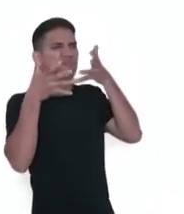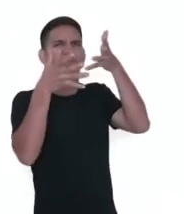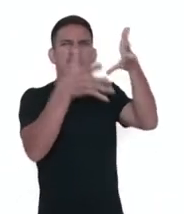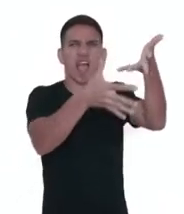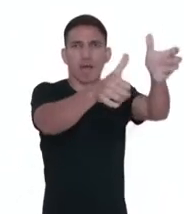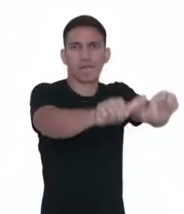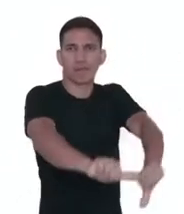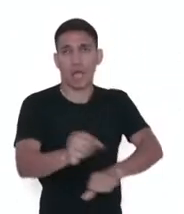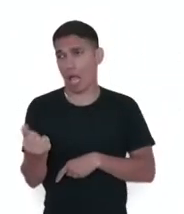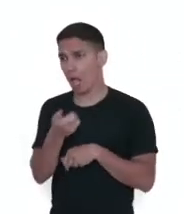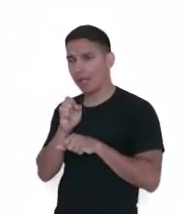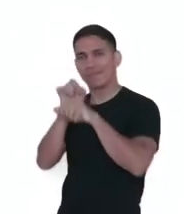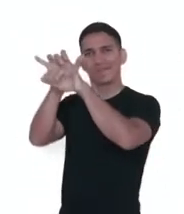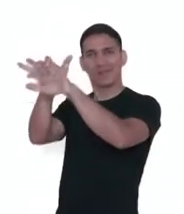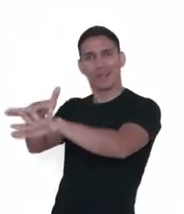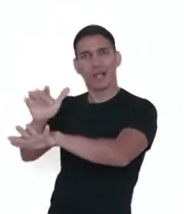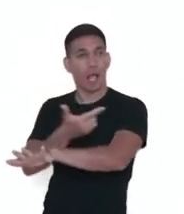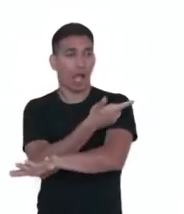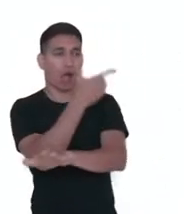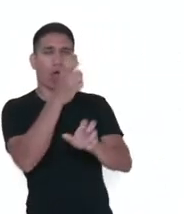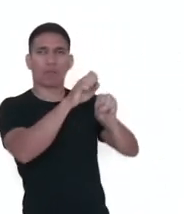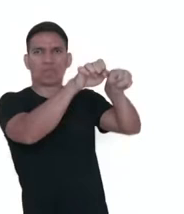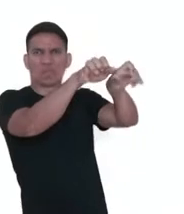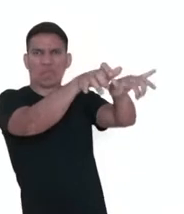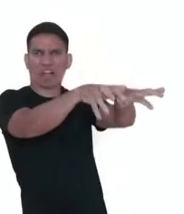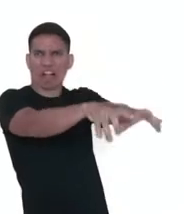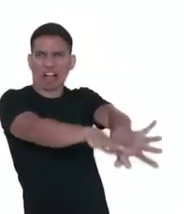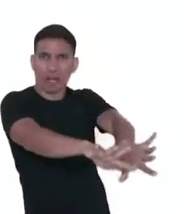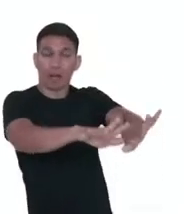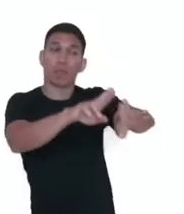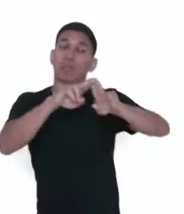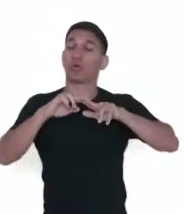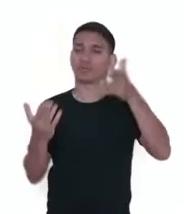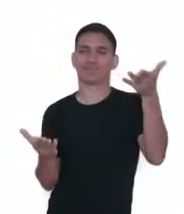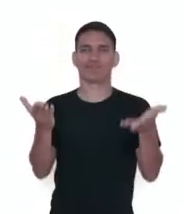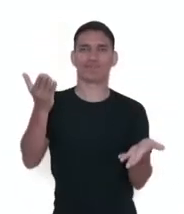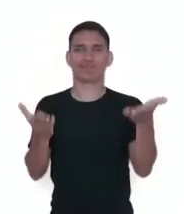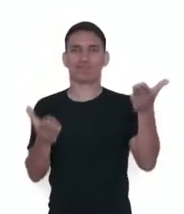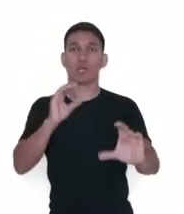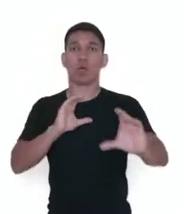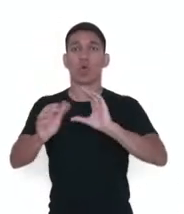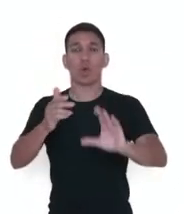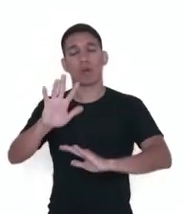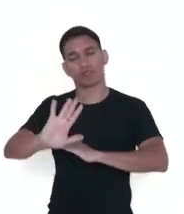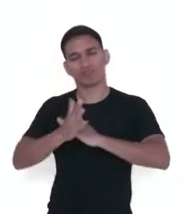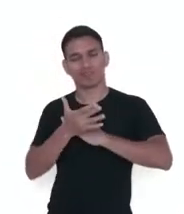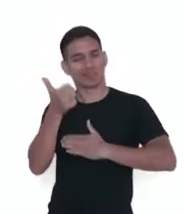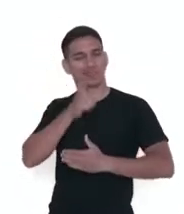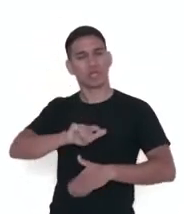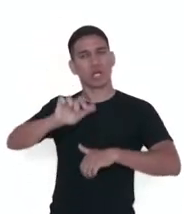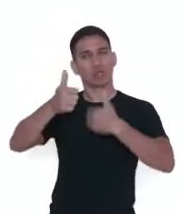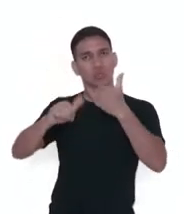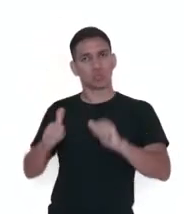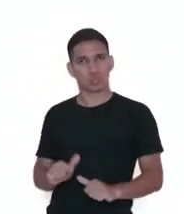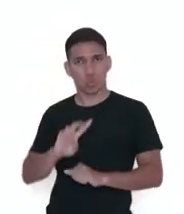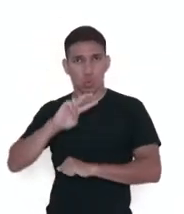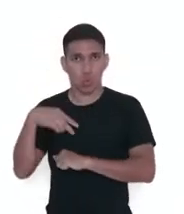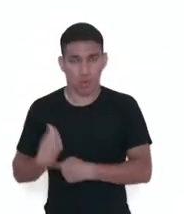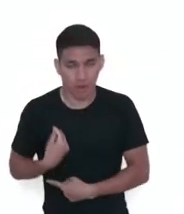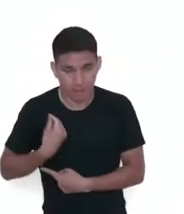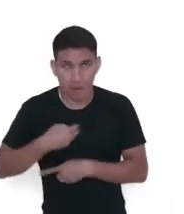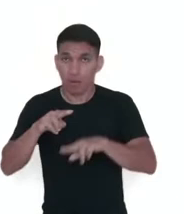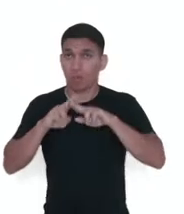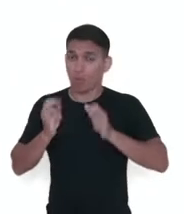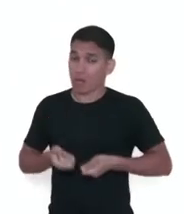bênção, outras maldição. E é entre essas duas balizas que a comunicação vai moldando a nossa vida. Há palavras que deviam ser